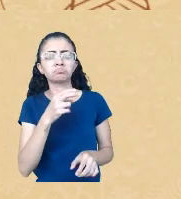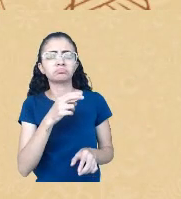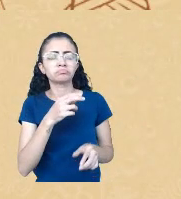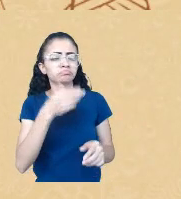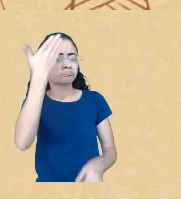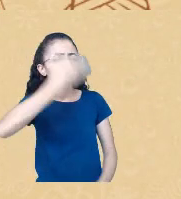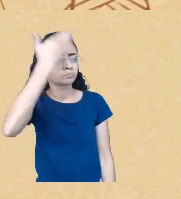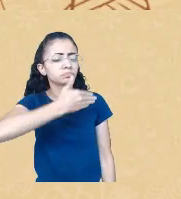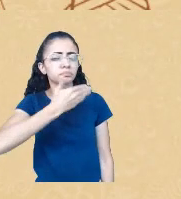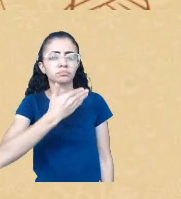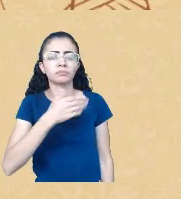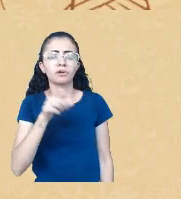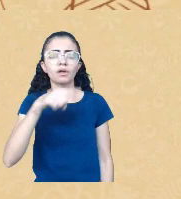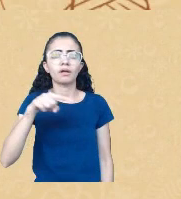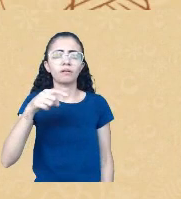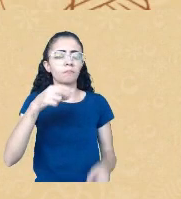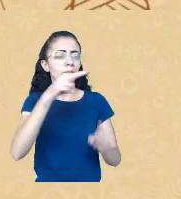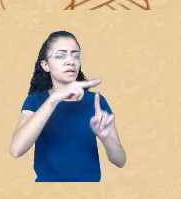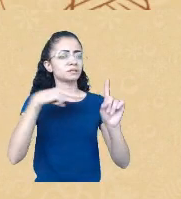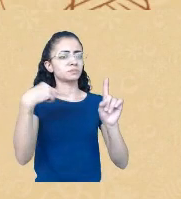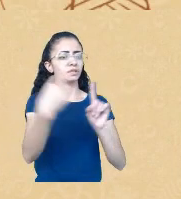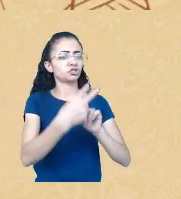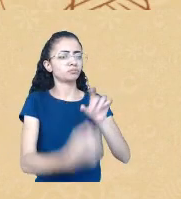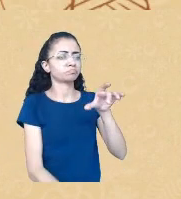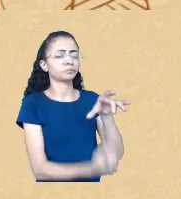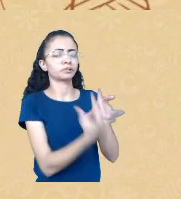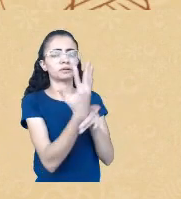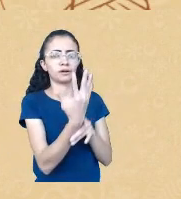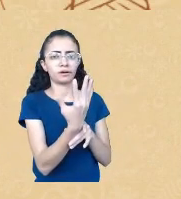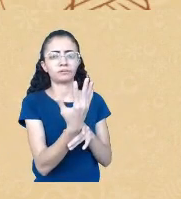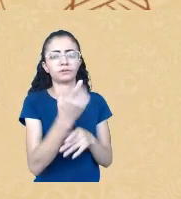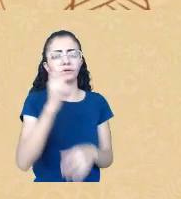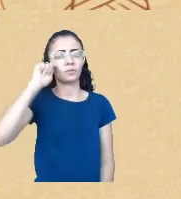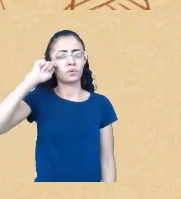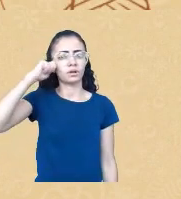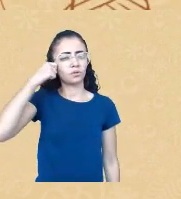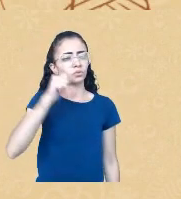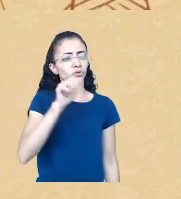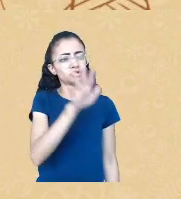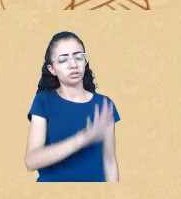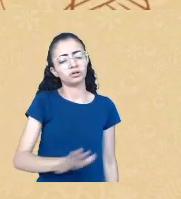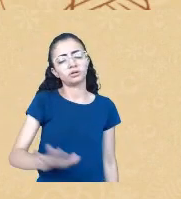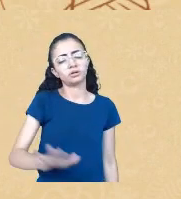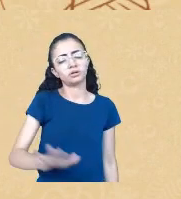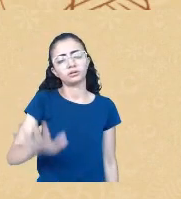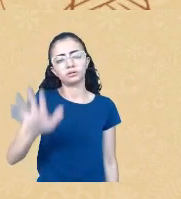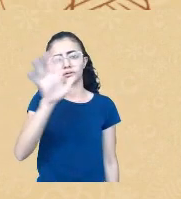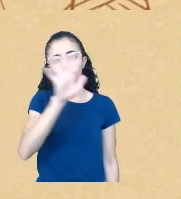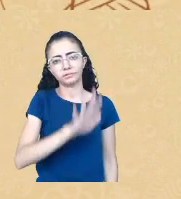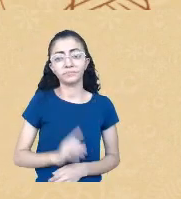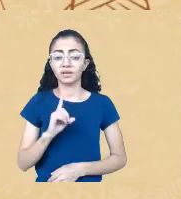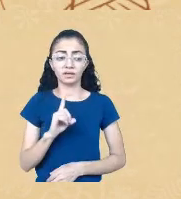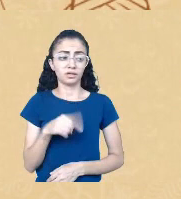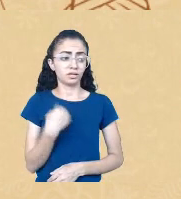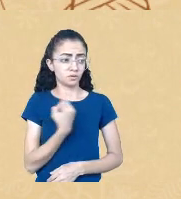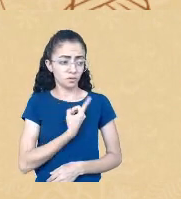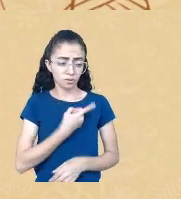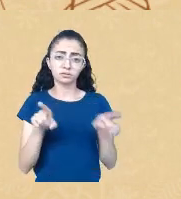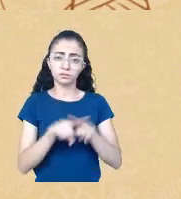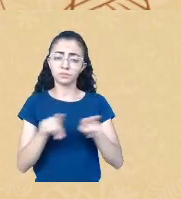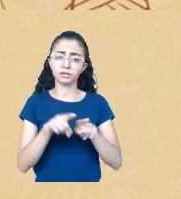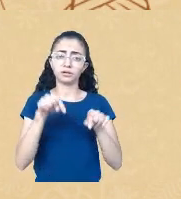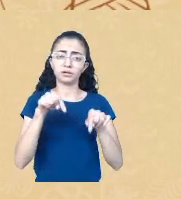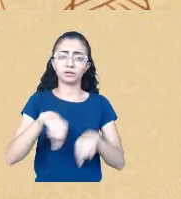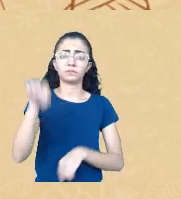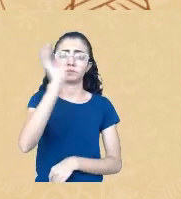genérico. E aqui no nosso contexto, nós passamos também por um processo que traz similaridades disso, que é a noção, né? De que